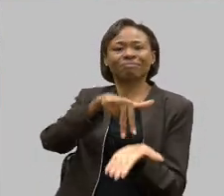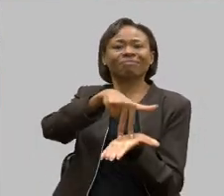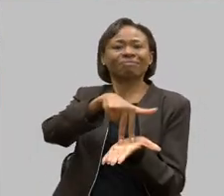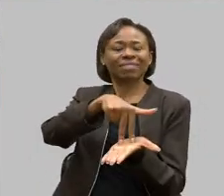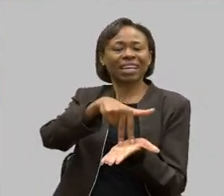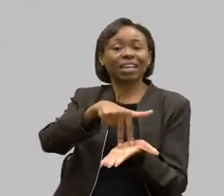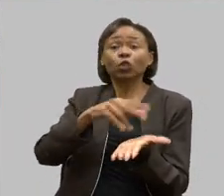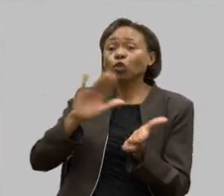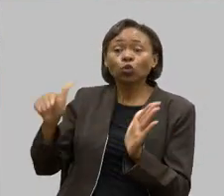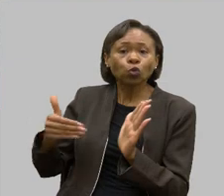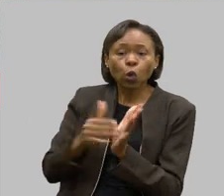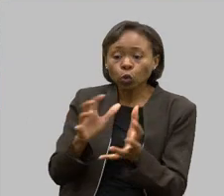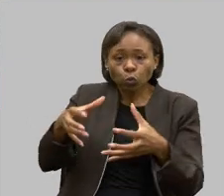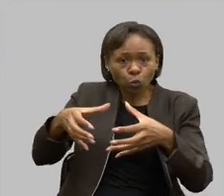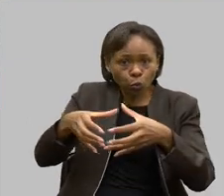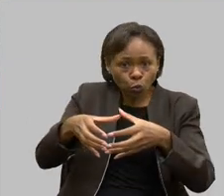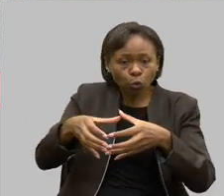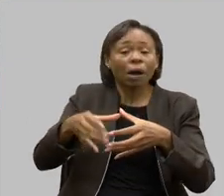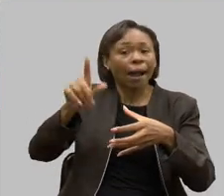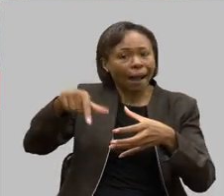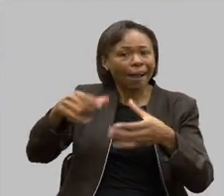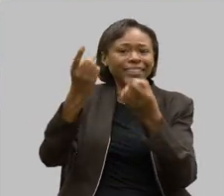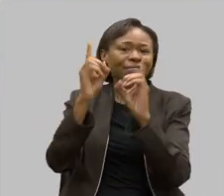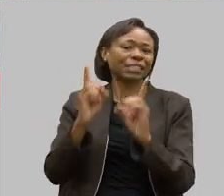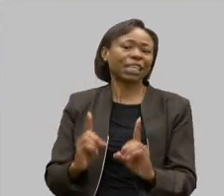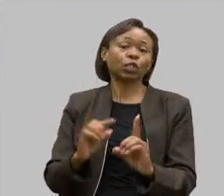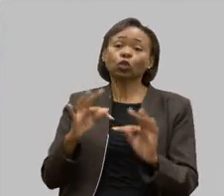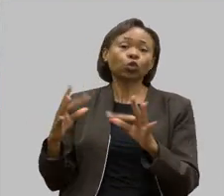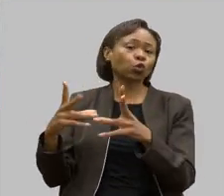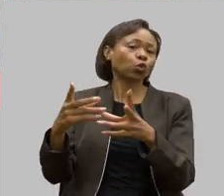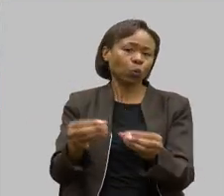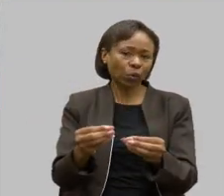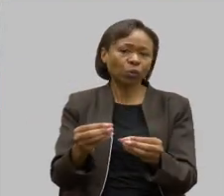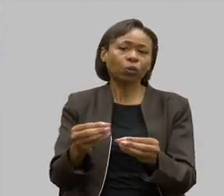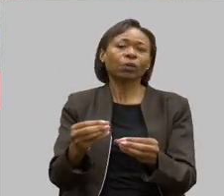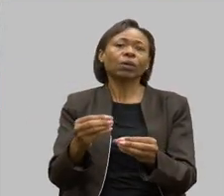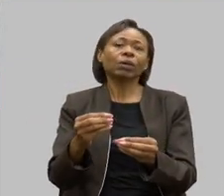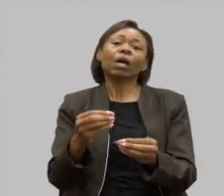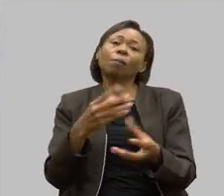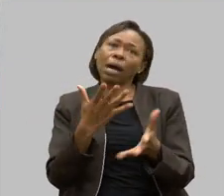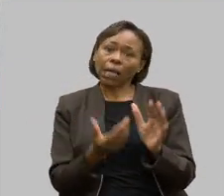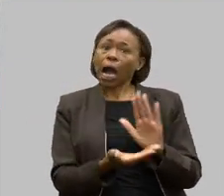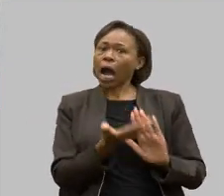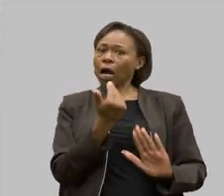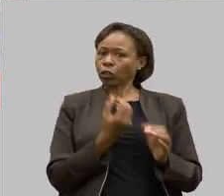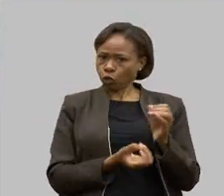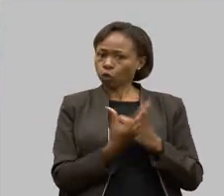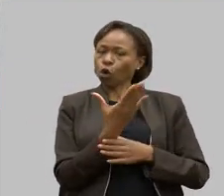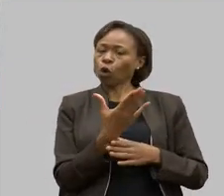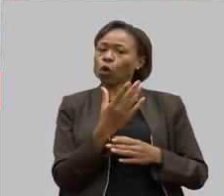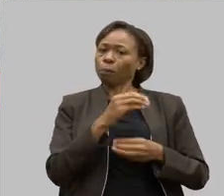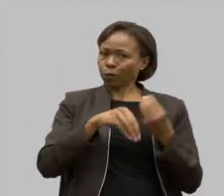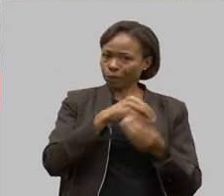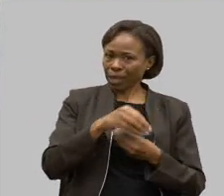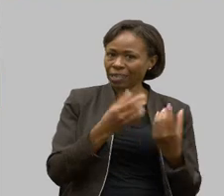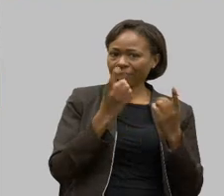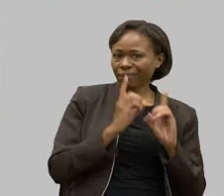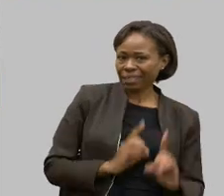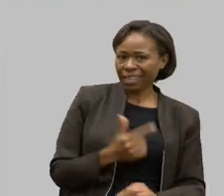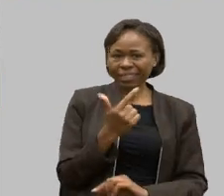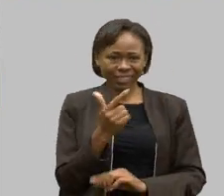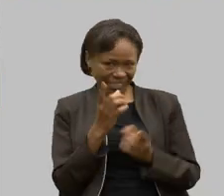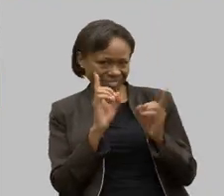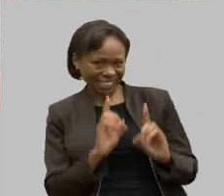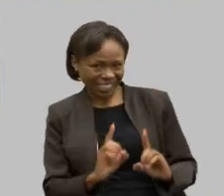pessoas com deficiência ou grupos que tenham em sua formação pessoas com e sem deficiência. E, além disso, a gente oferece acessibilidade